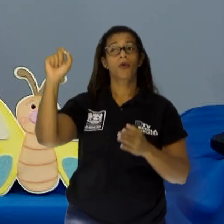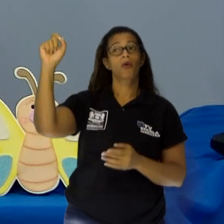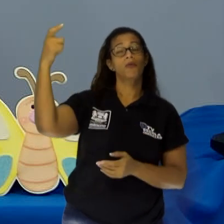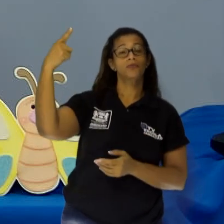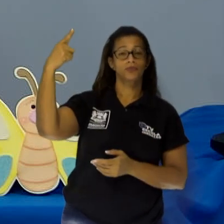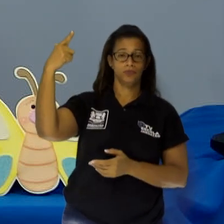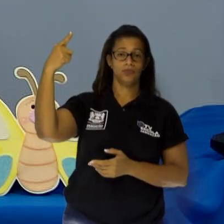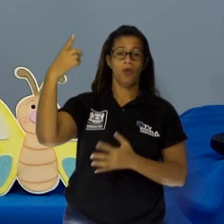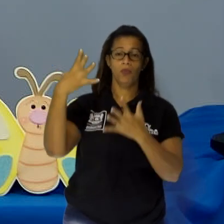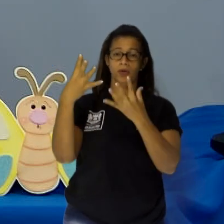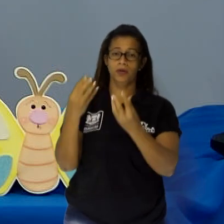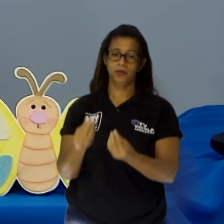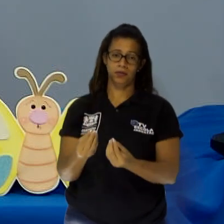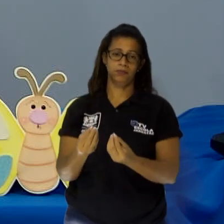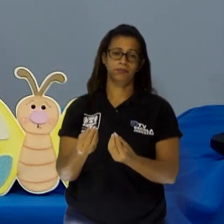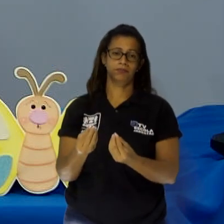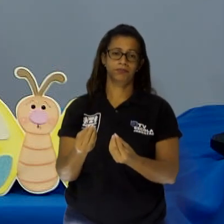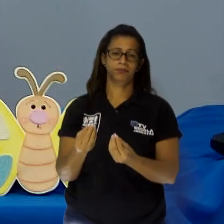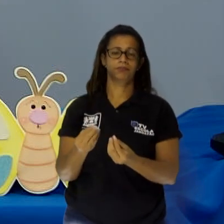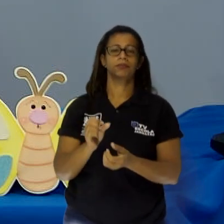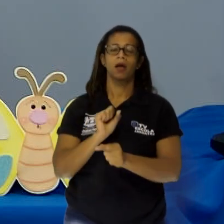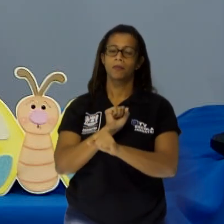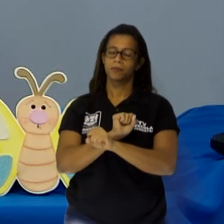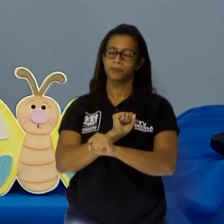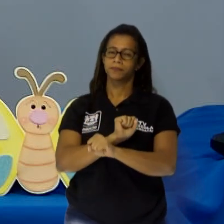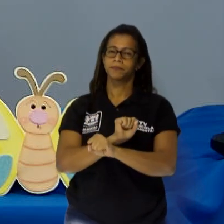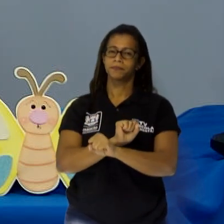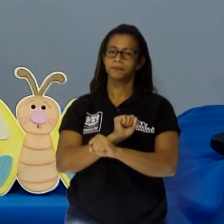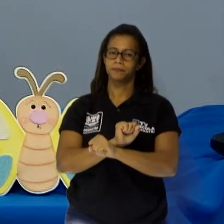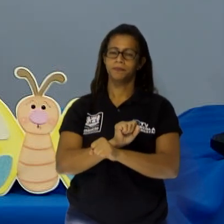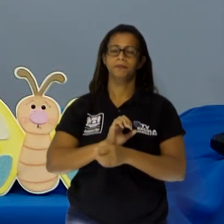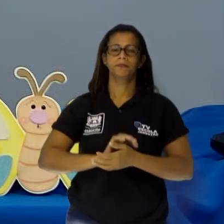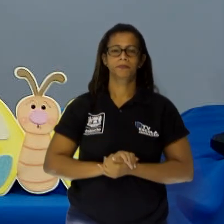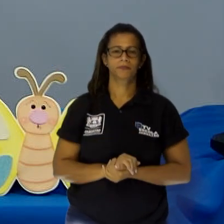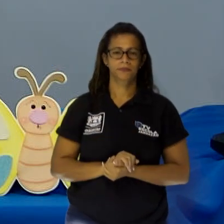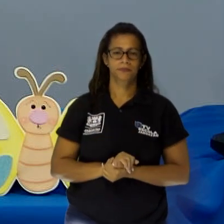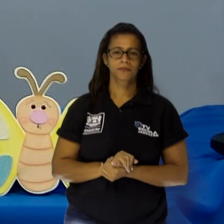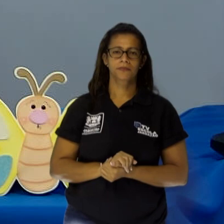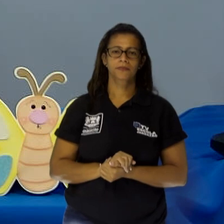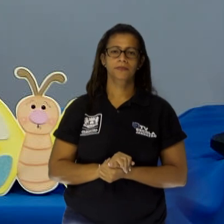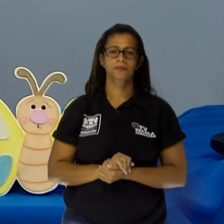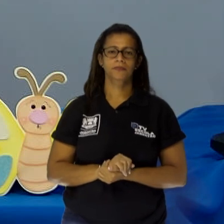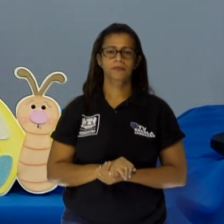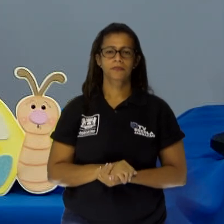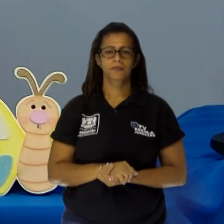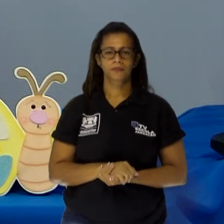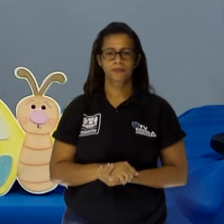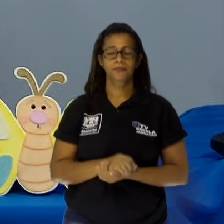sala aí da sua casa. Que ela vai secando com o vento mesmo. Olha só!